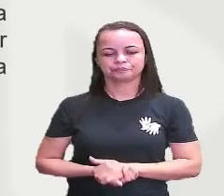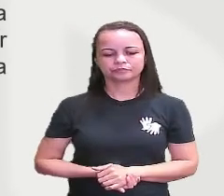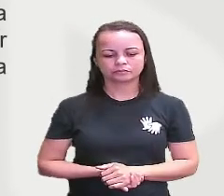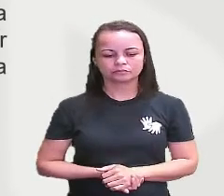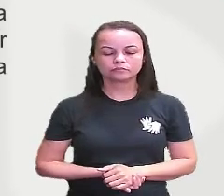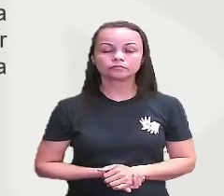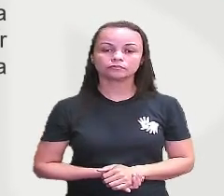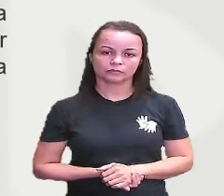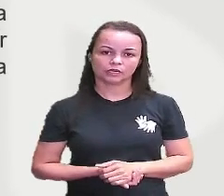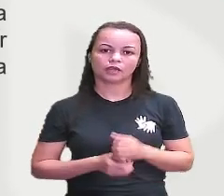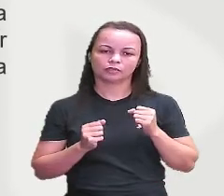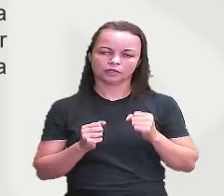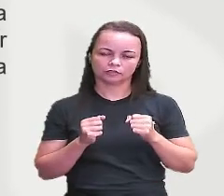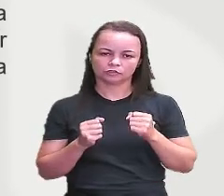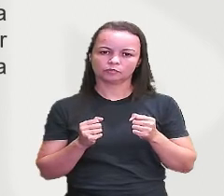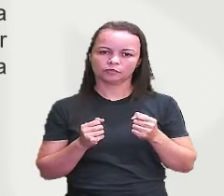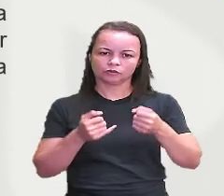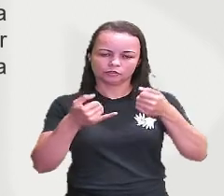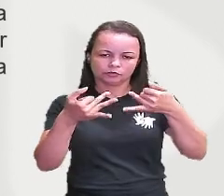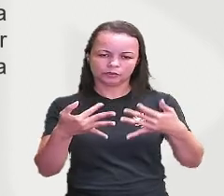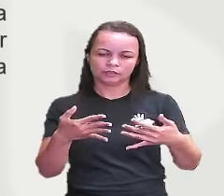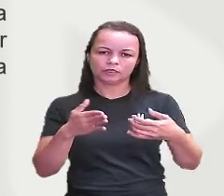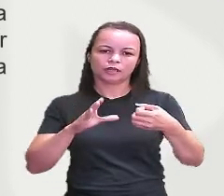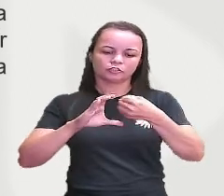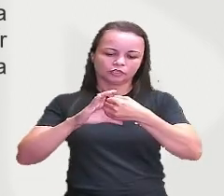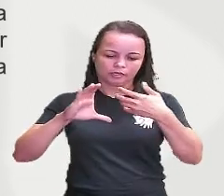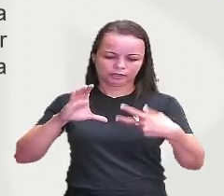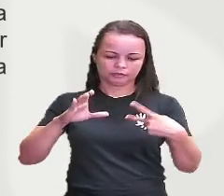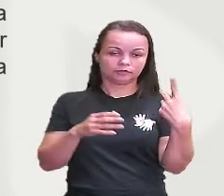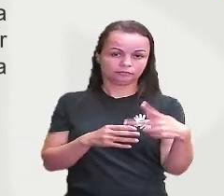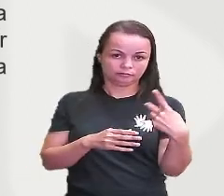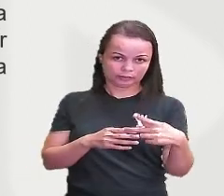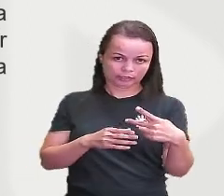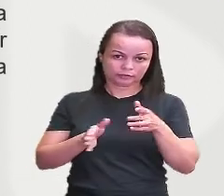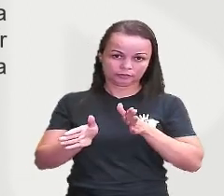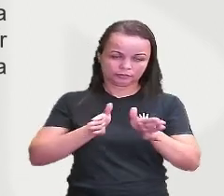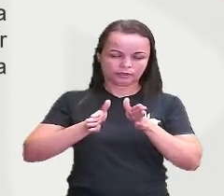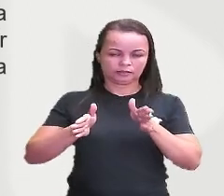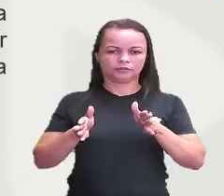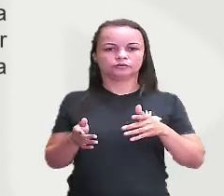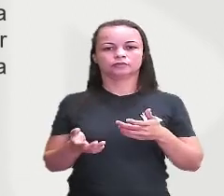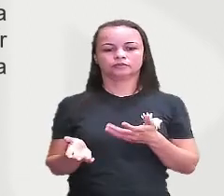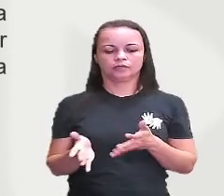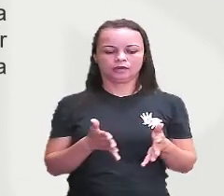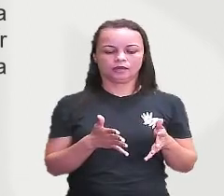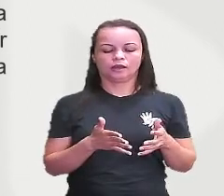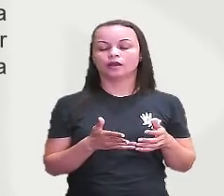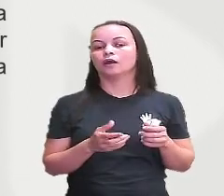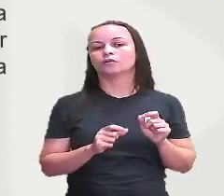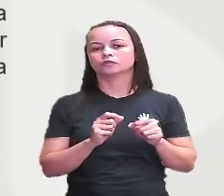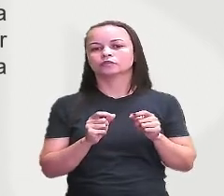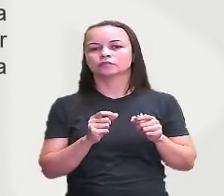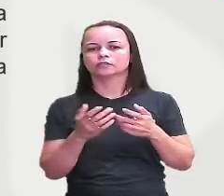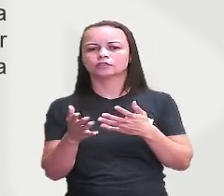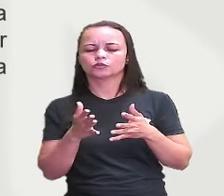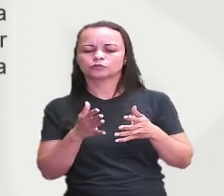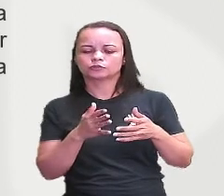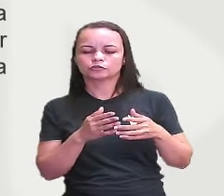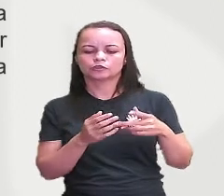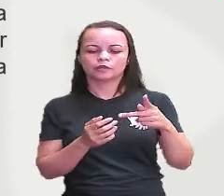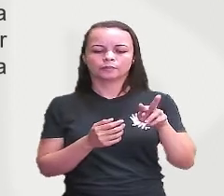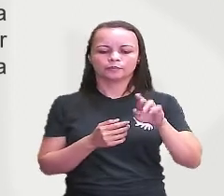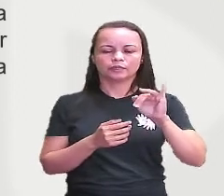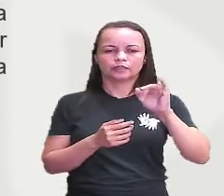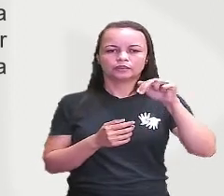mencionar como principais características desse período a consolidação dos princípios da Revolução